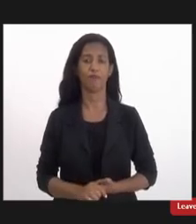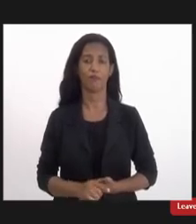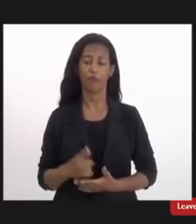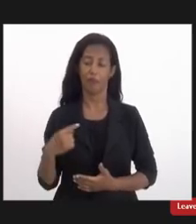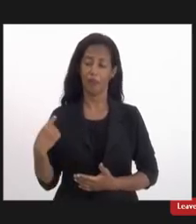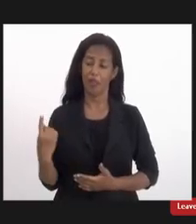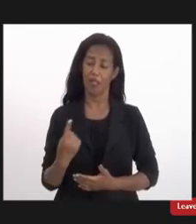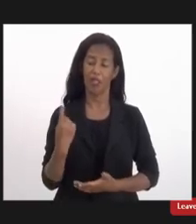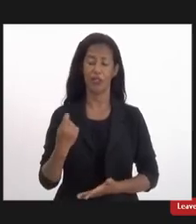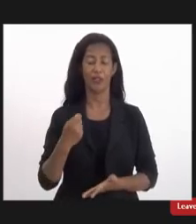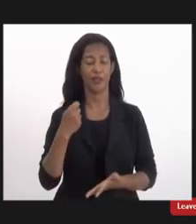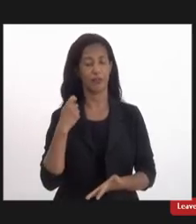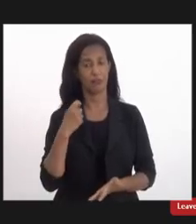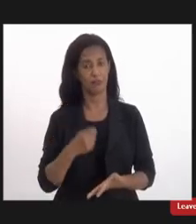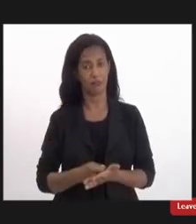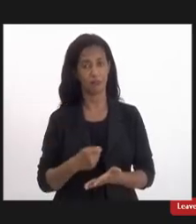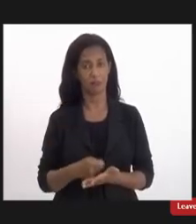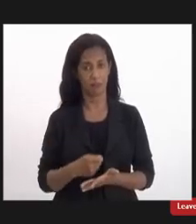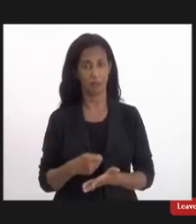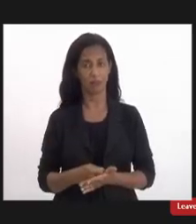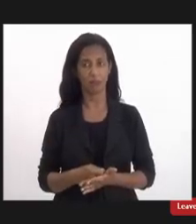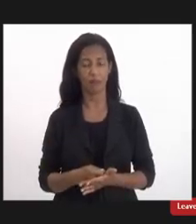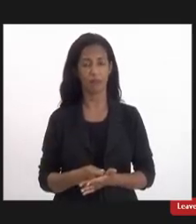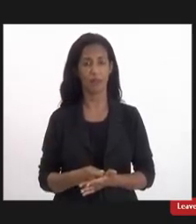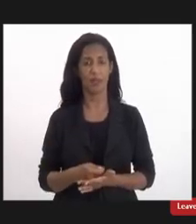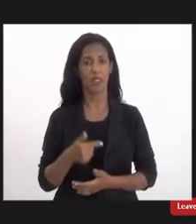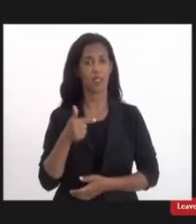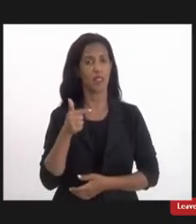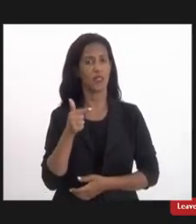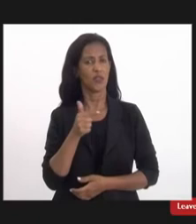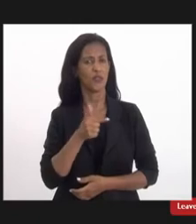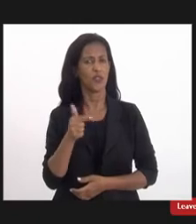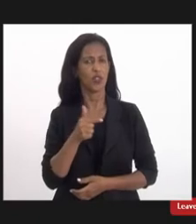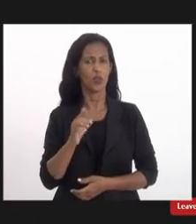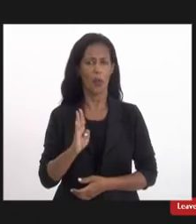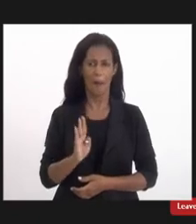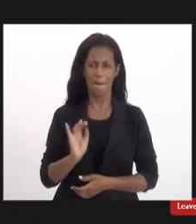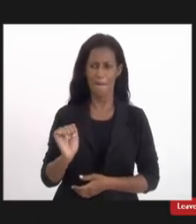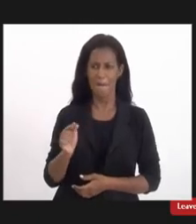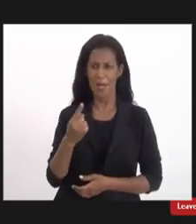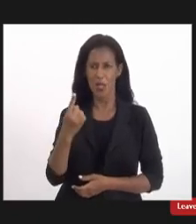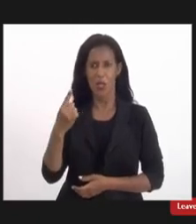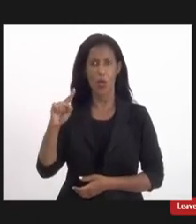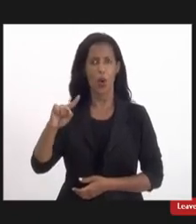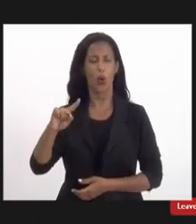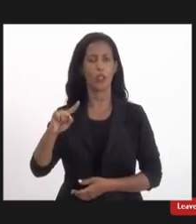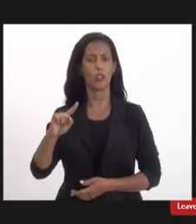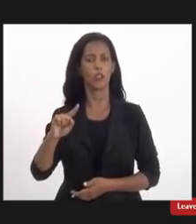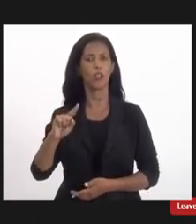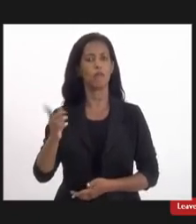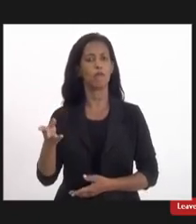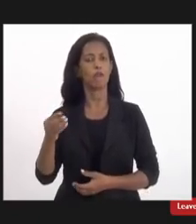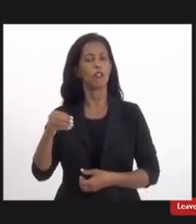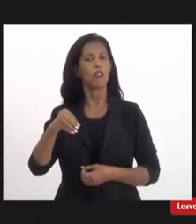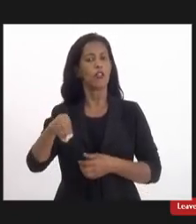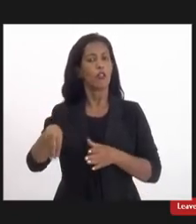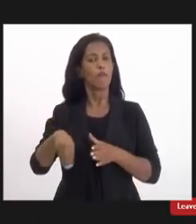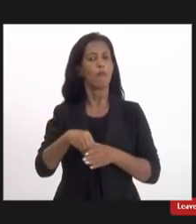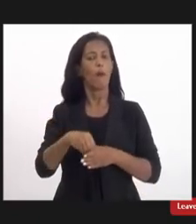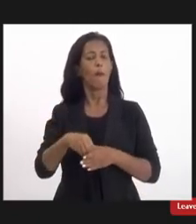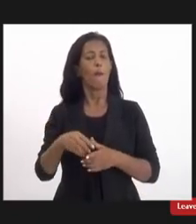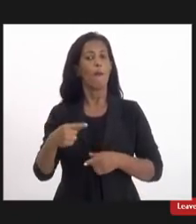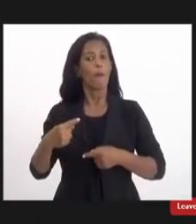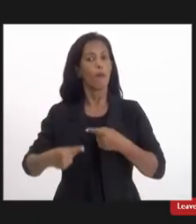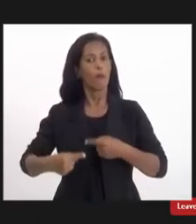a gente tem que exigir que esses 22 bilhões sejam implementadas políticas